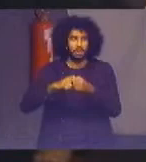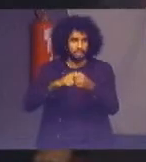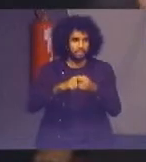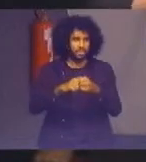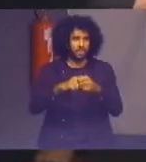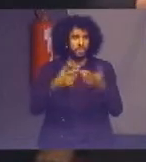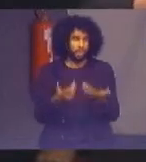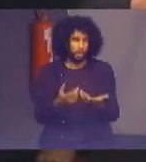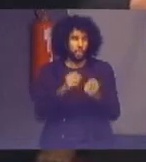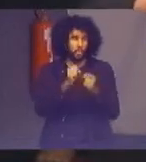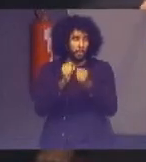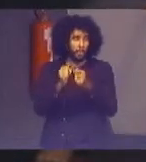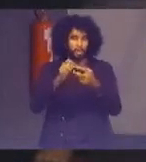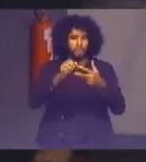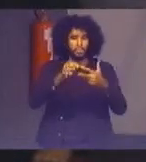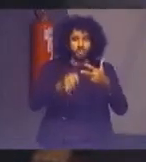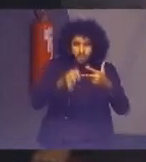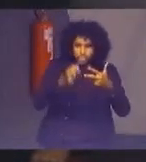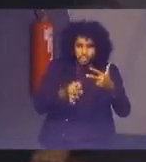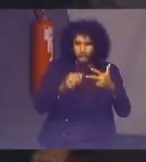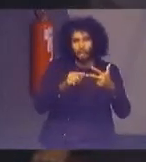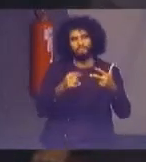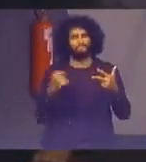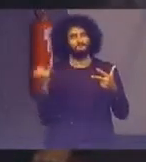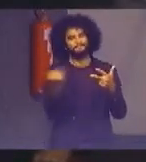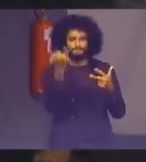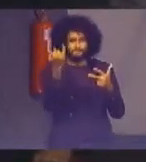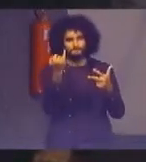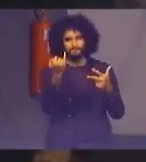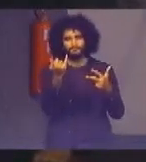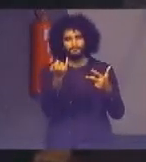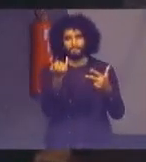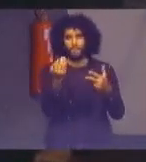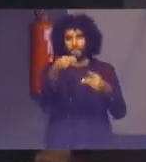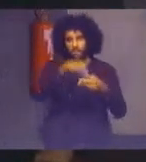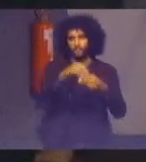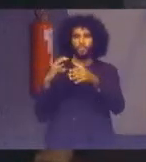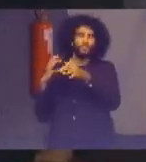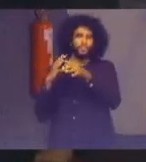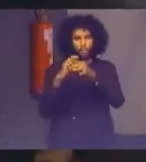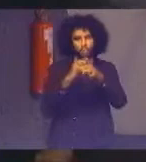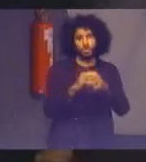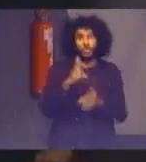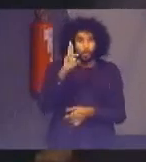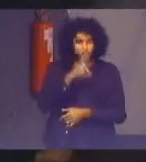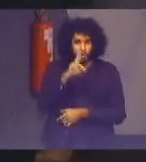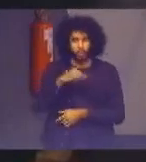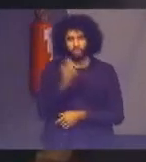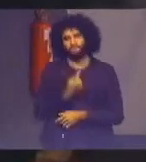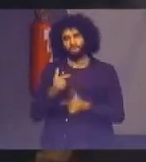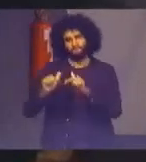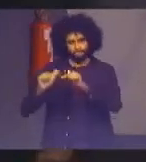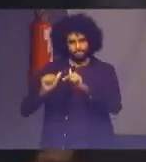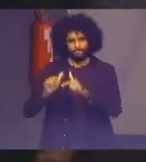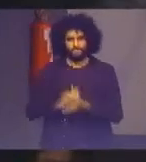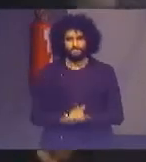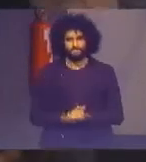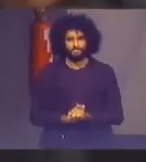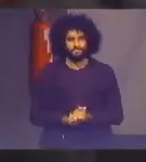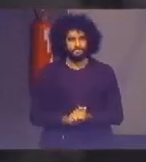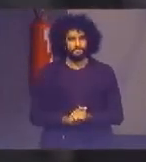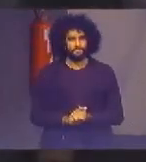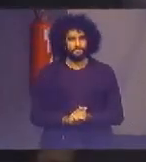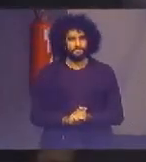podia ser um parceiro mais relevante dentro desse contexto de urgência que nós operamos. O nosso